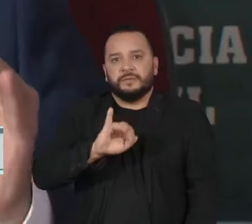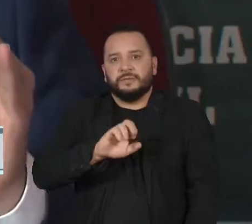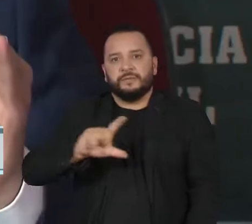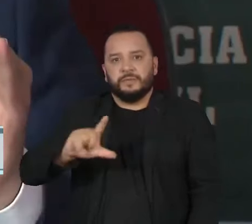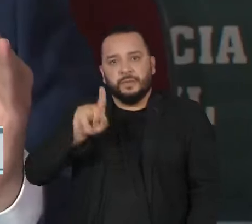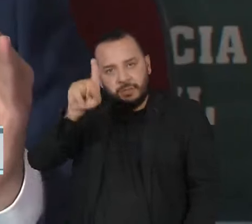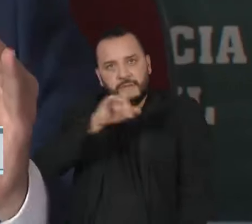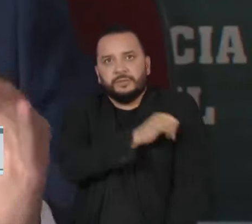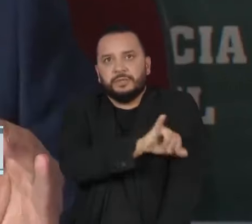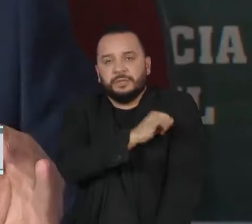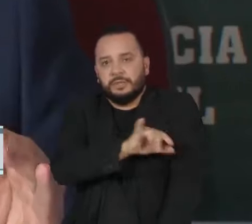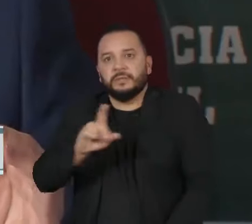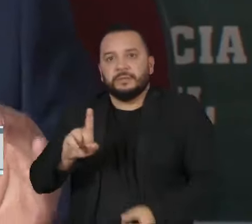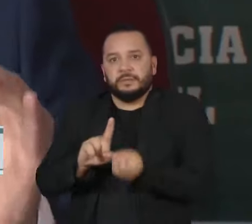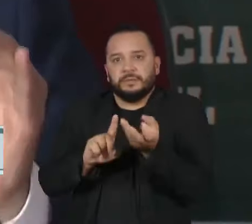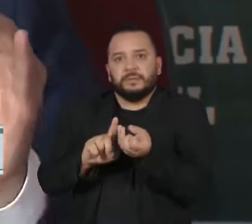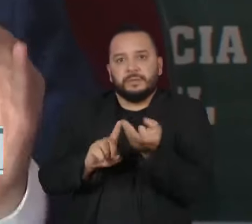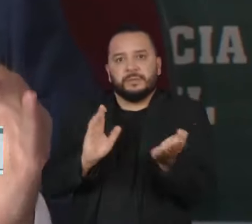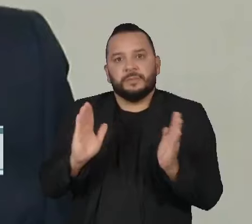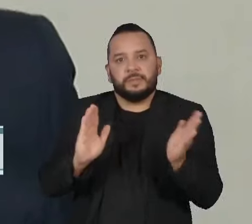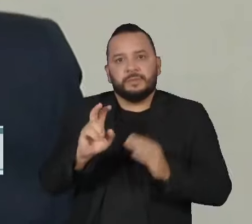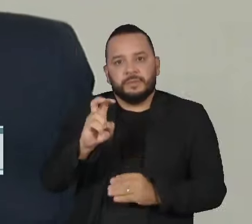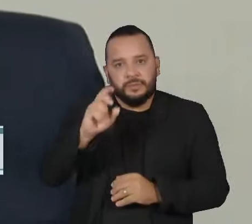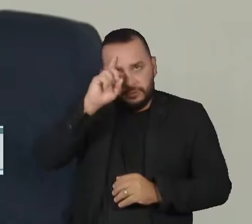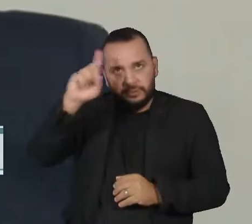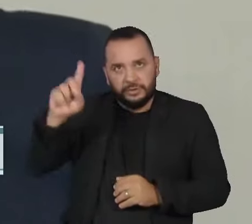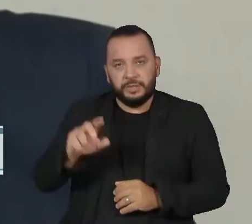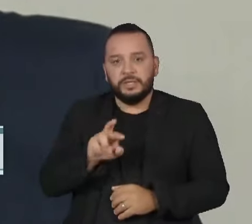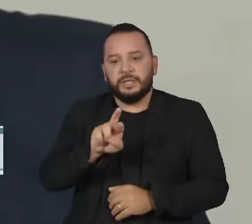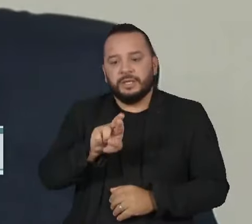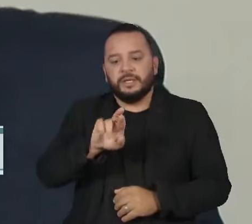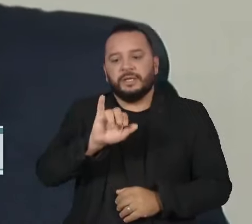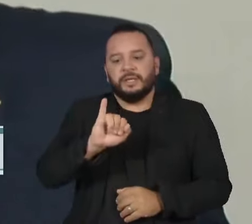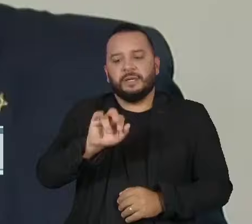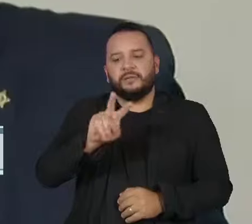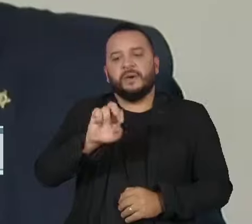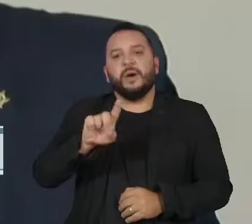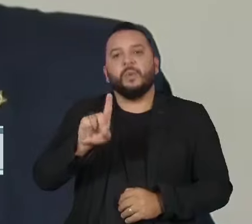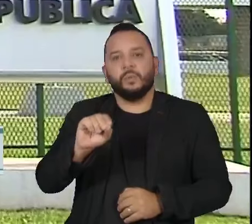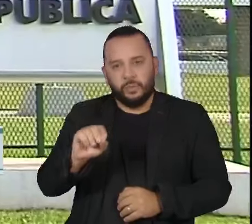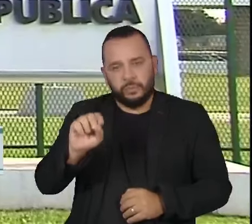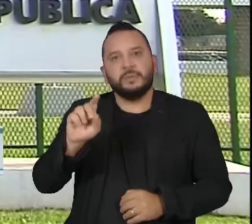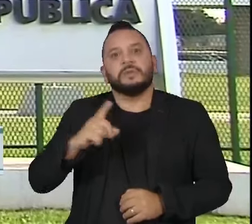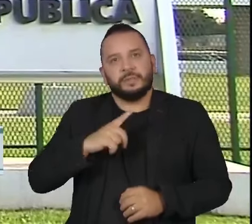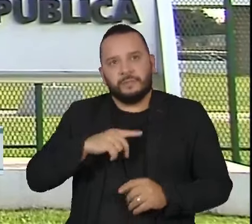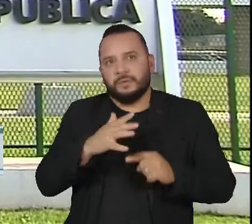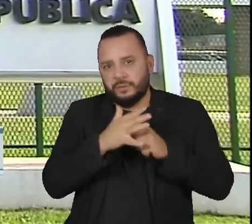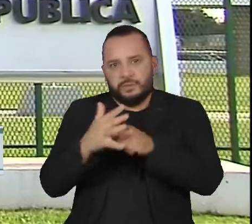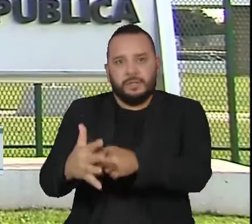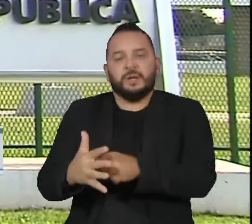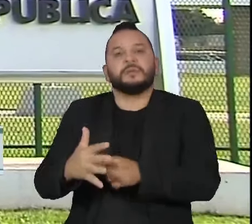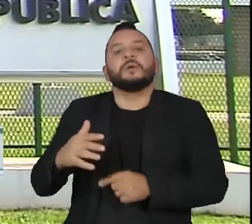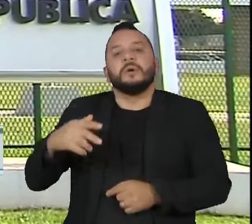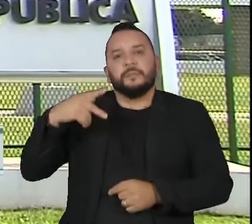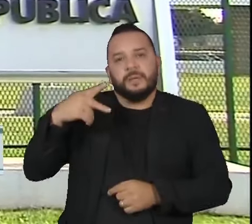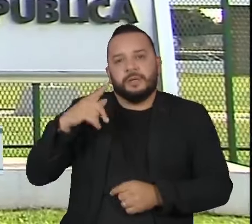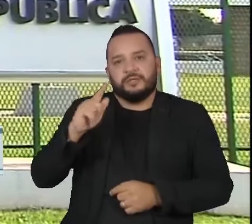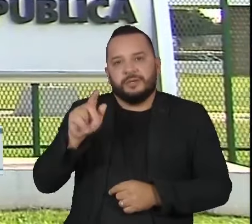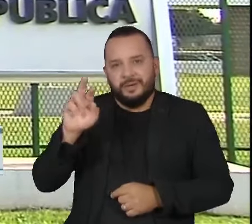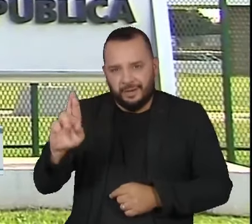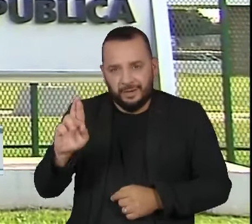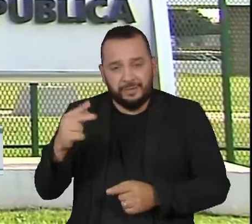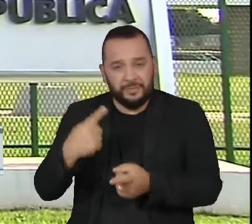prestar depoimento em, no máximo, cinco dias. Rivaldo Barbosa foi denunciado pela Procuradoria-Geral da República